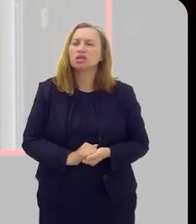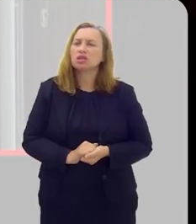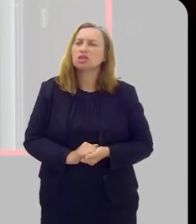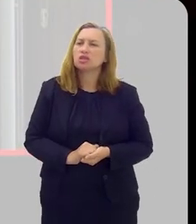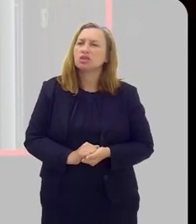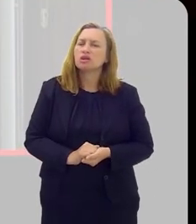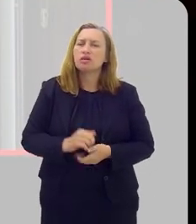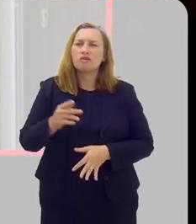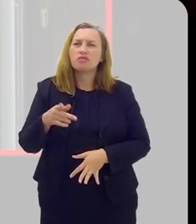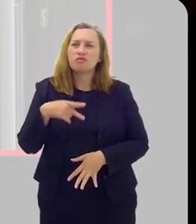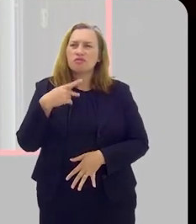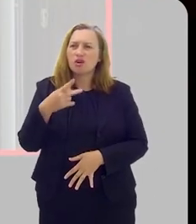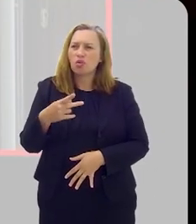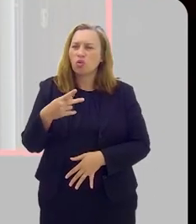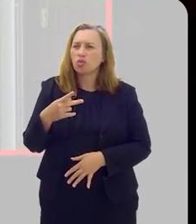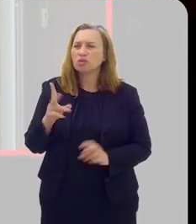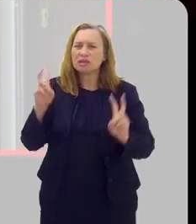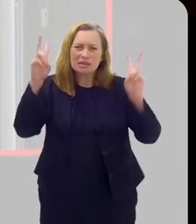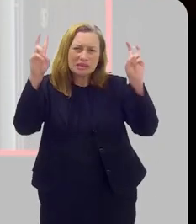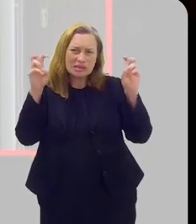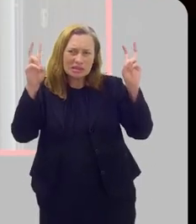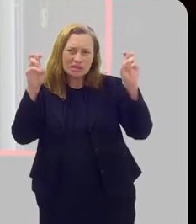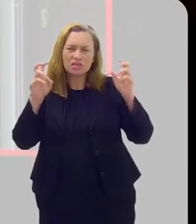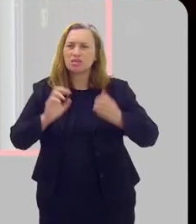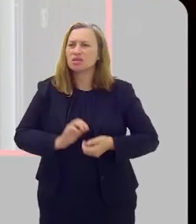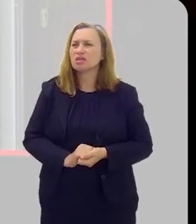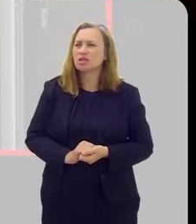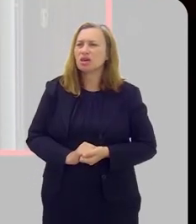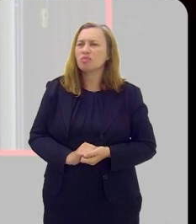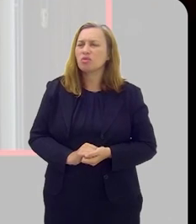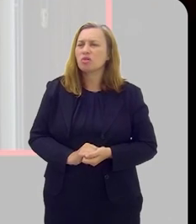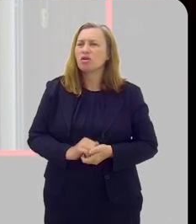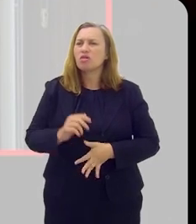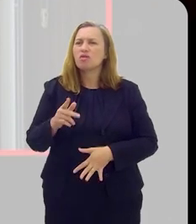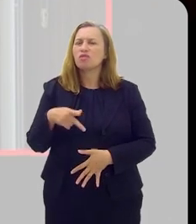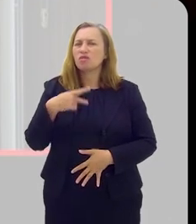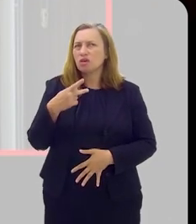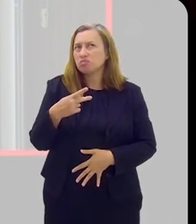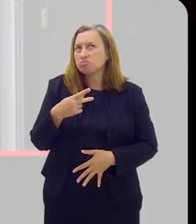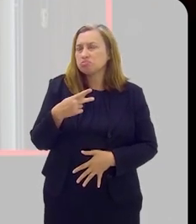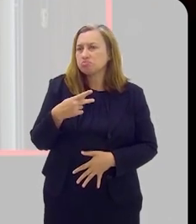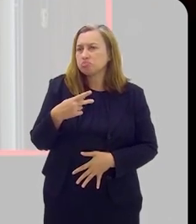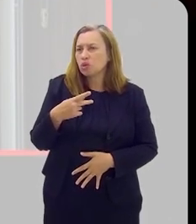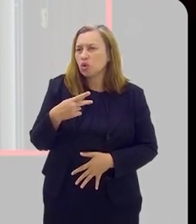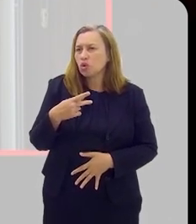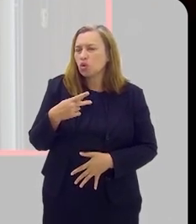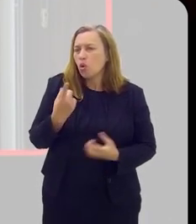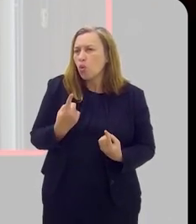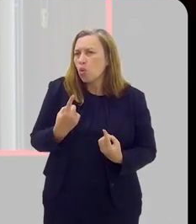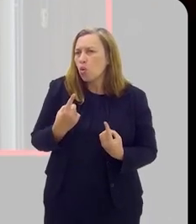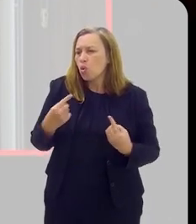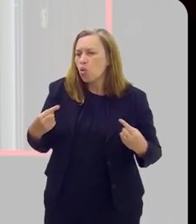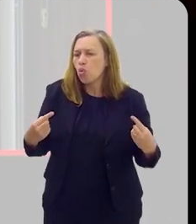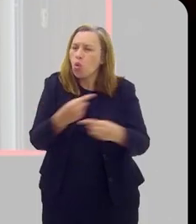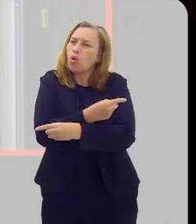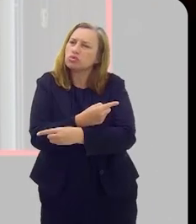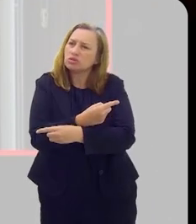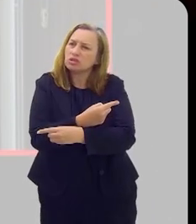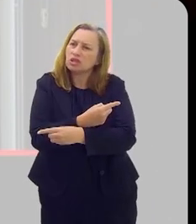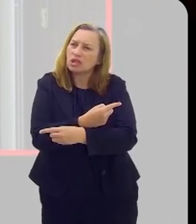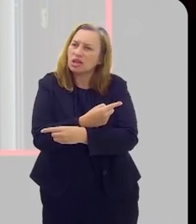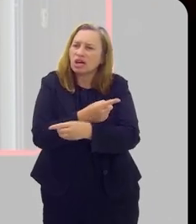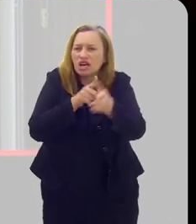se manifestou recentemente nesse sentido, se posicionando, de certa forma, contra esse